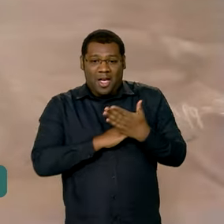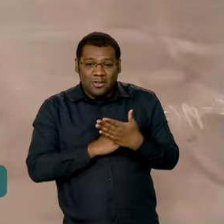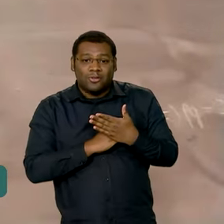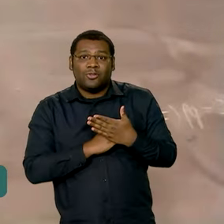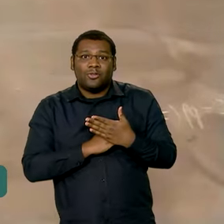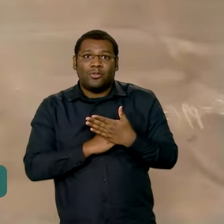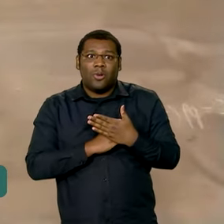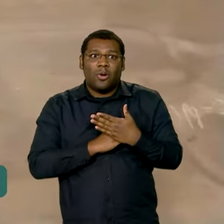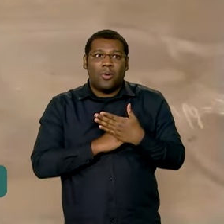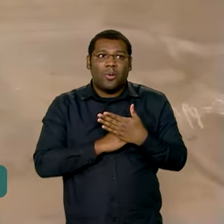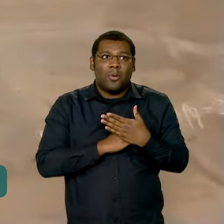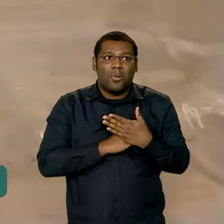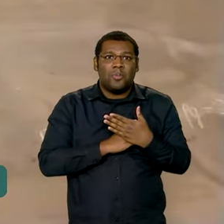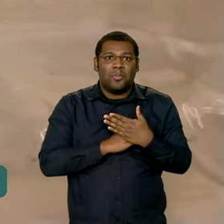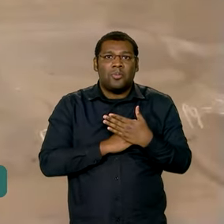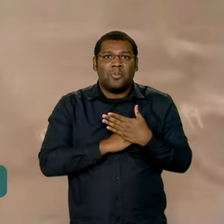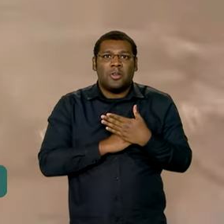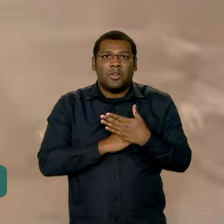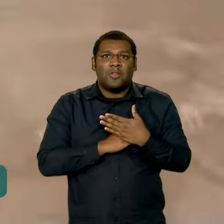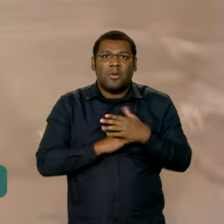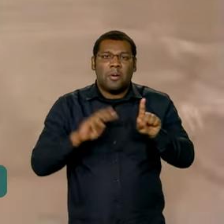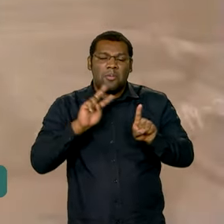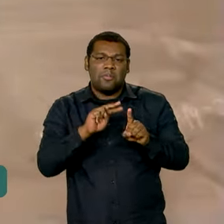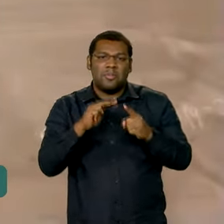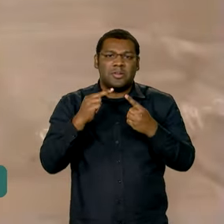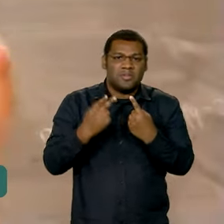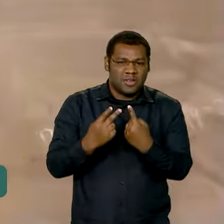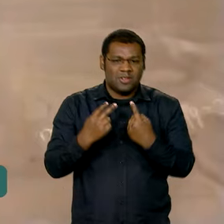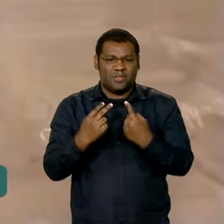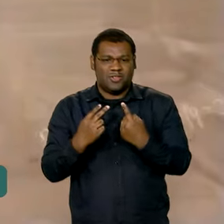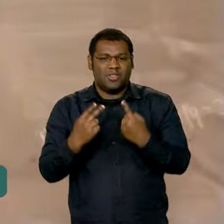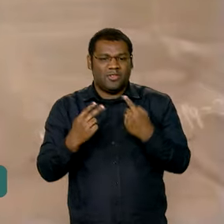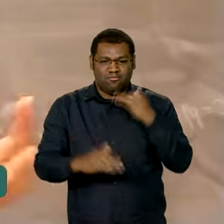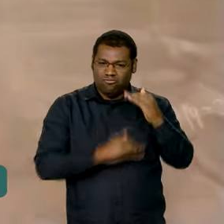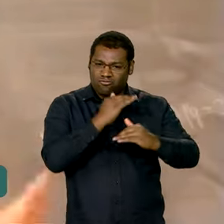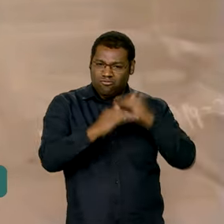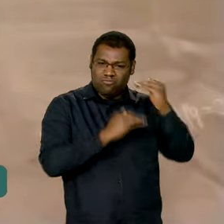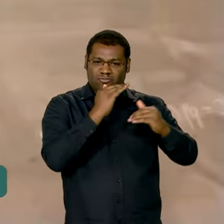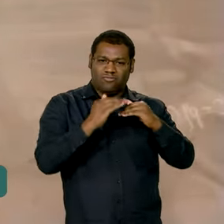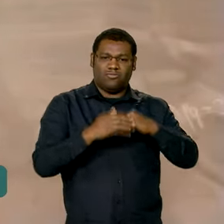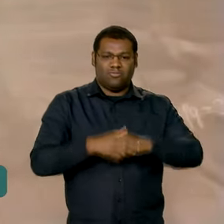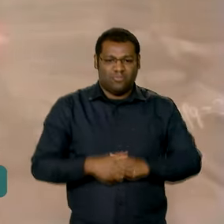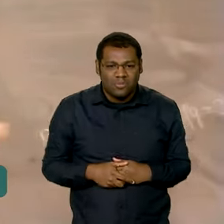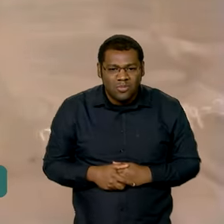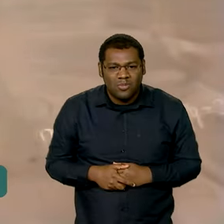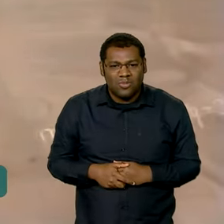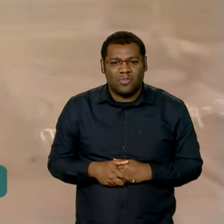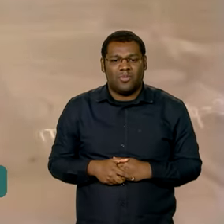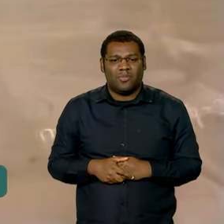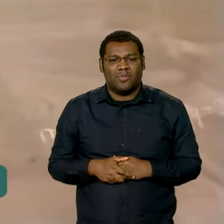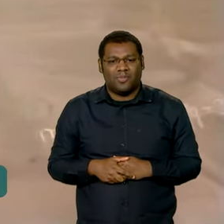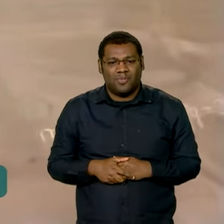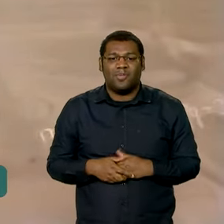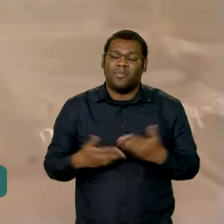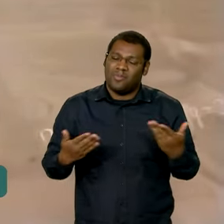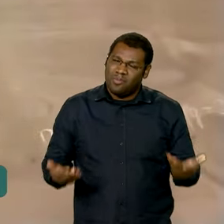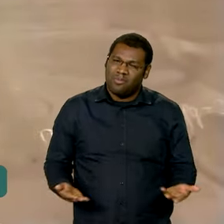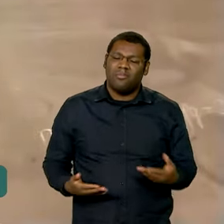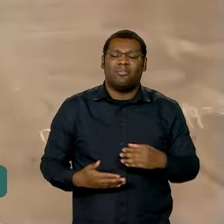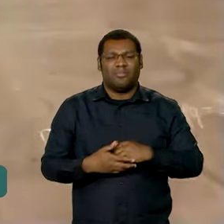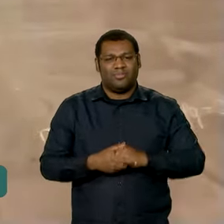fez perceber que eu teria um potencial, que eu poderia, digamos assim, como algumas pessoas falam, ser alguém na vida, ter algum